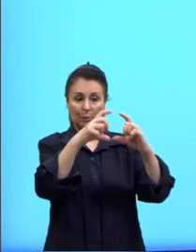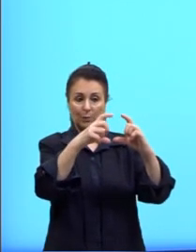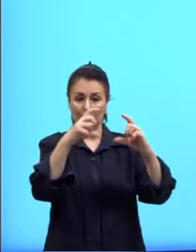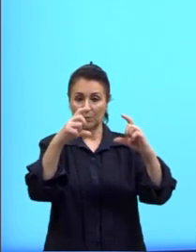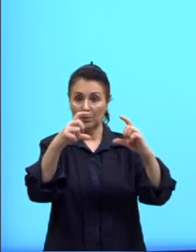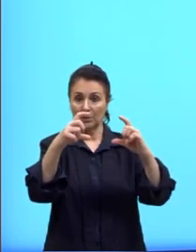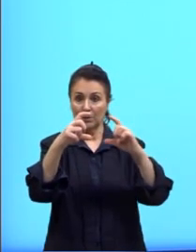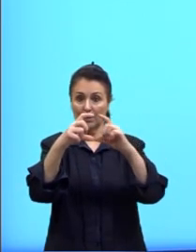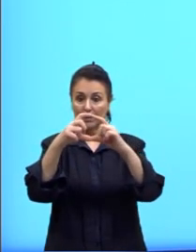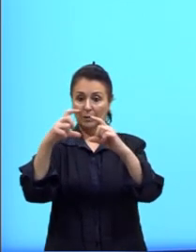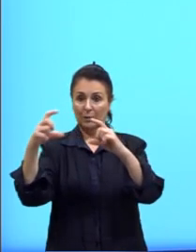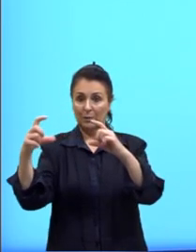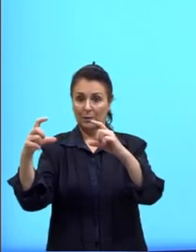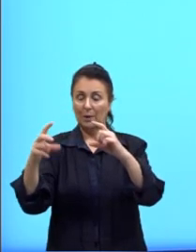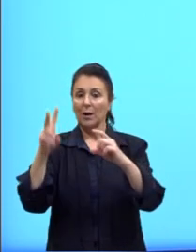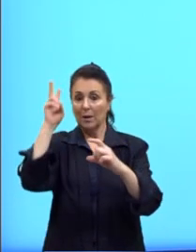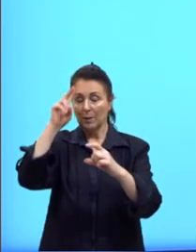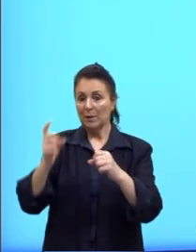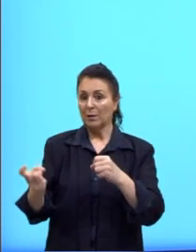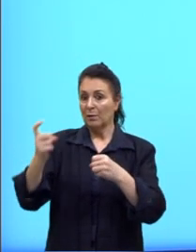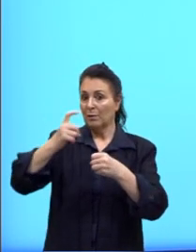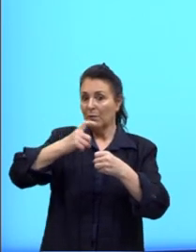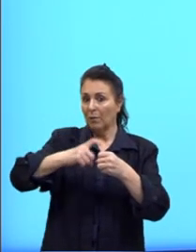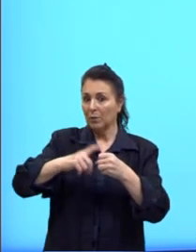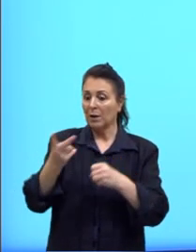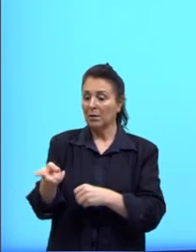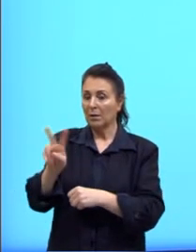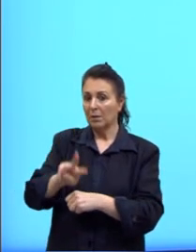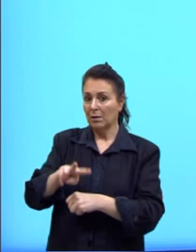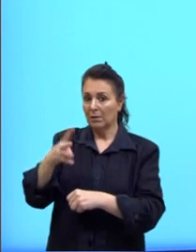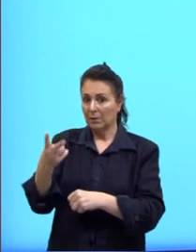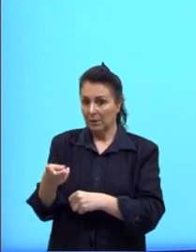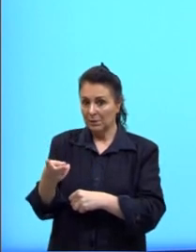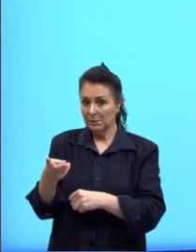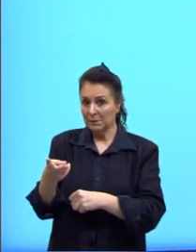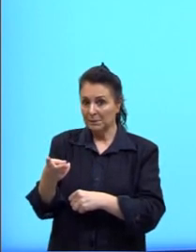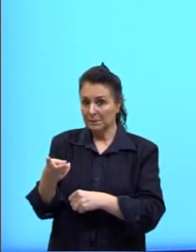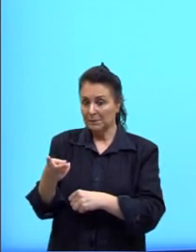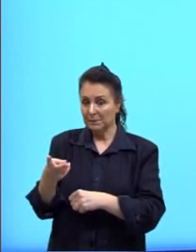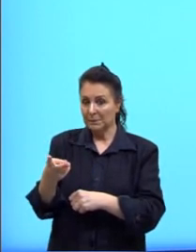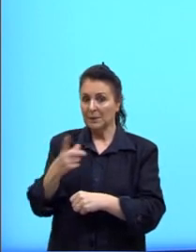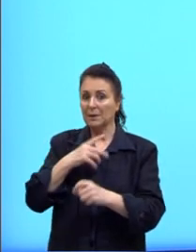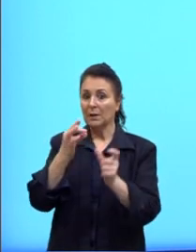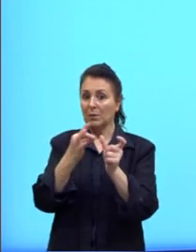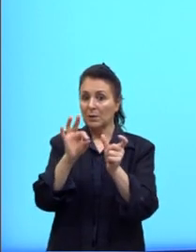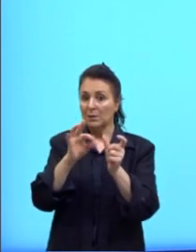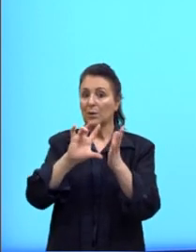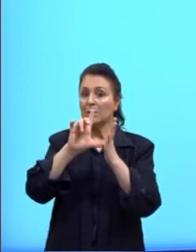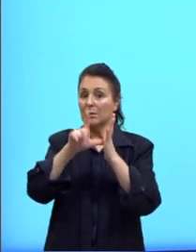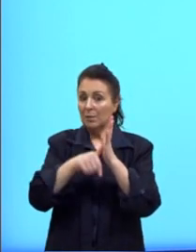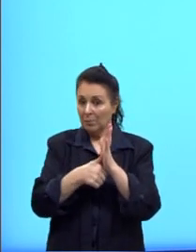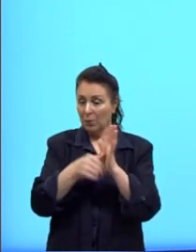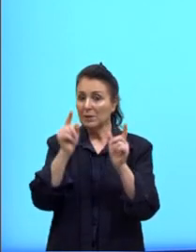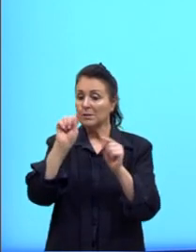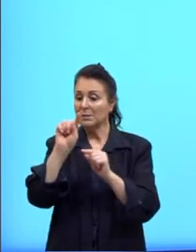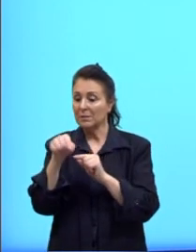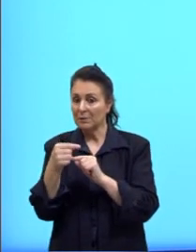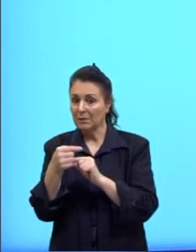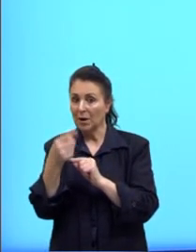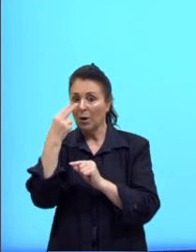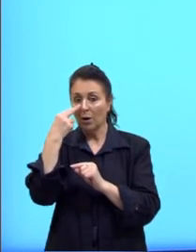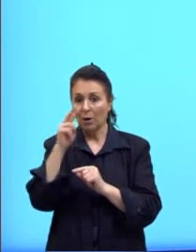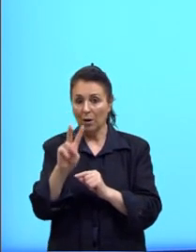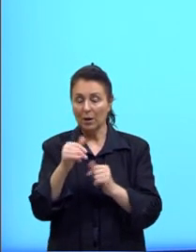às vezes volta, que às vezes eu tenho a inversão, eu tenho a if clause depois da vírgula e a main clause antes? Aqui é um exemplo.